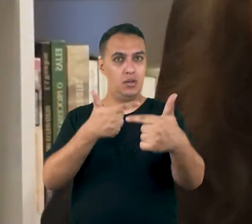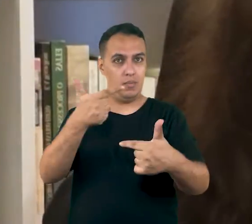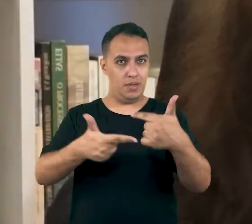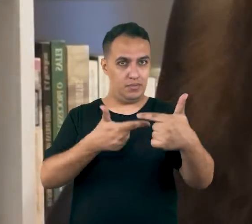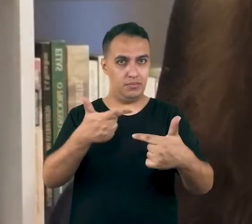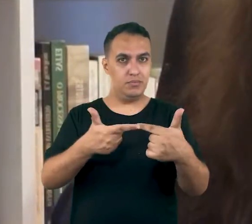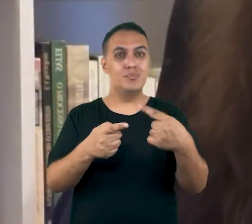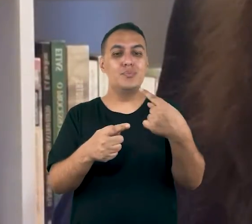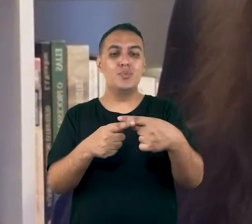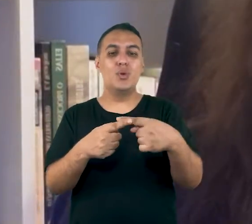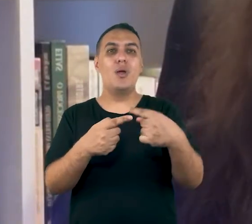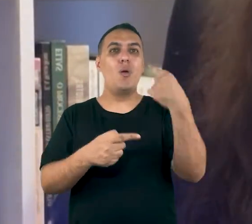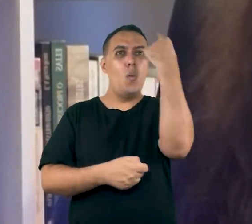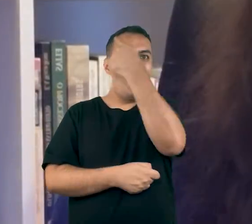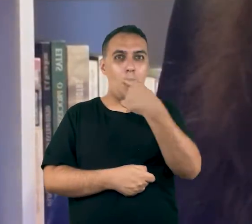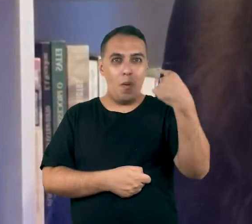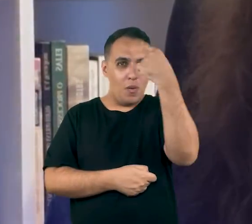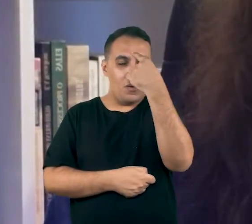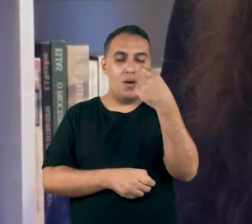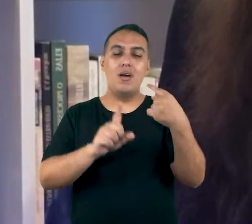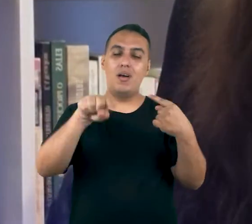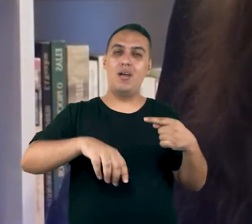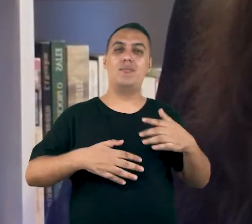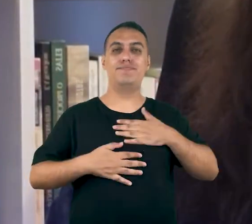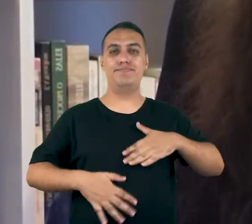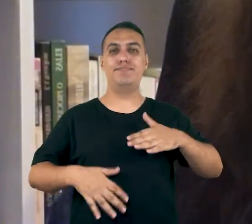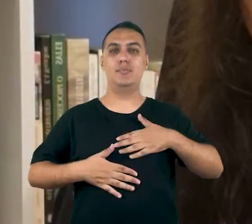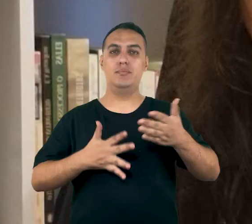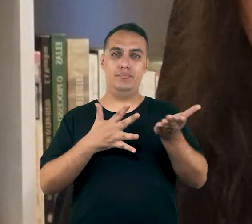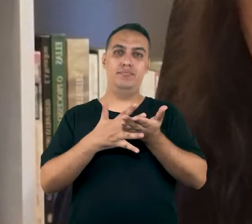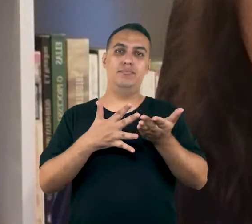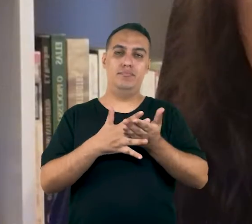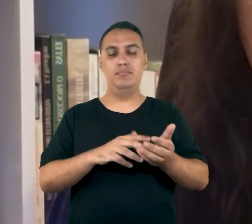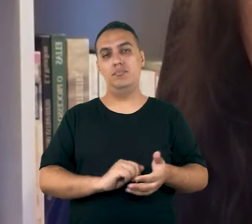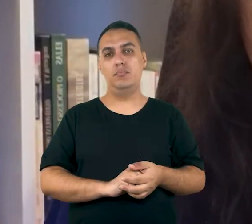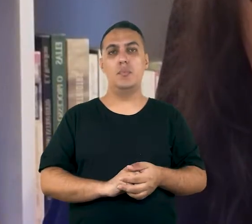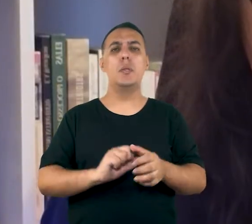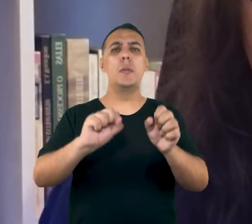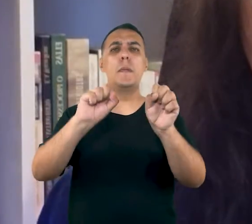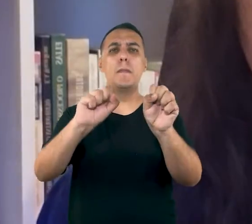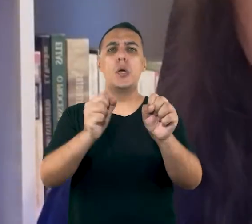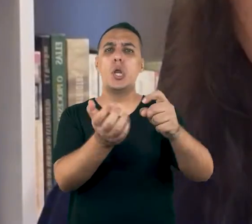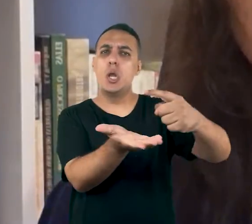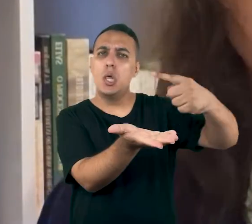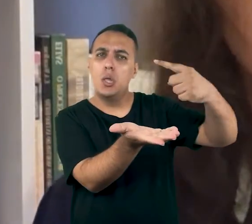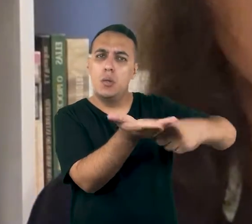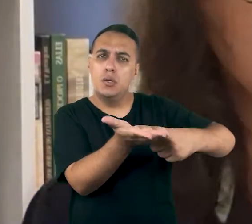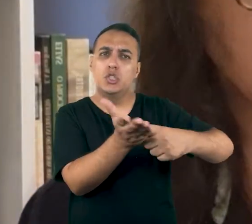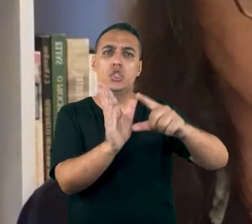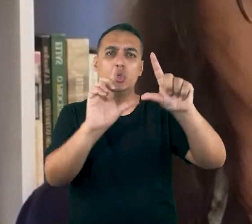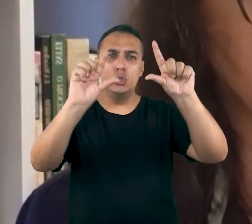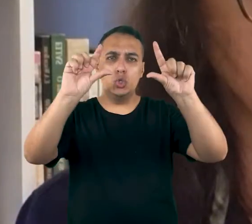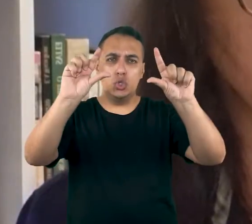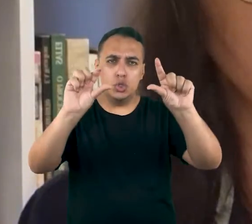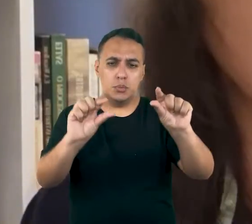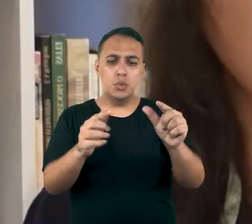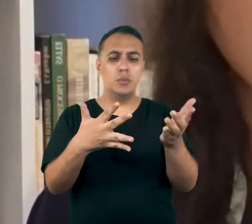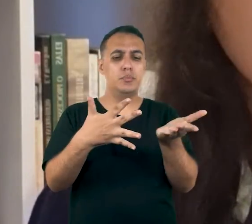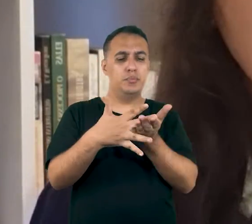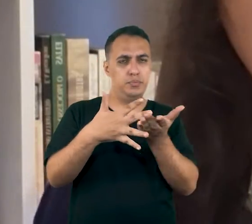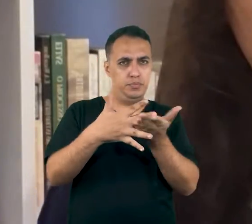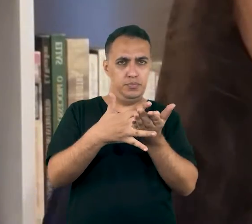trabalhadas porque uma hora dessas 12 é do intervalo. Pode ser feito um acordo para redução desse